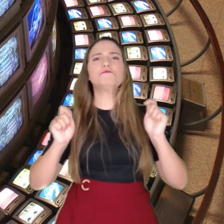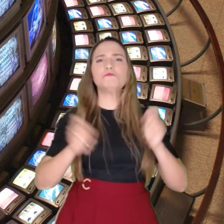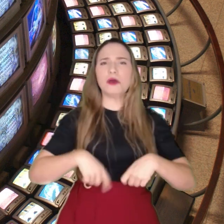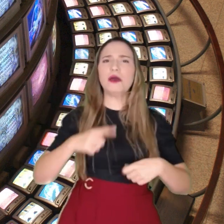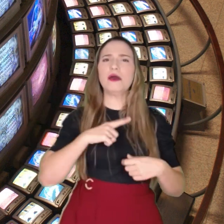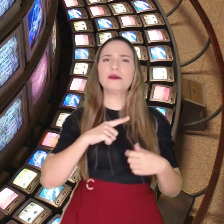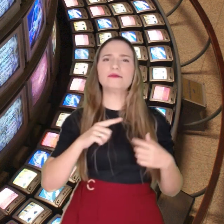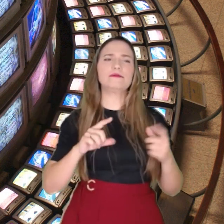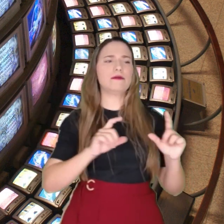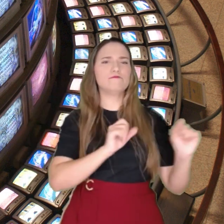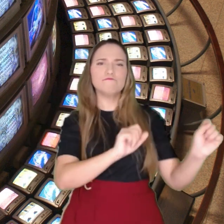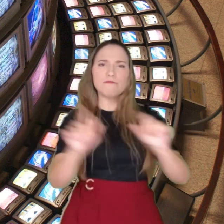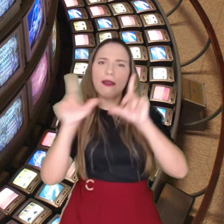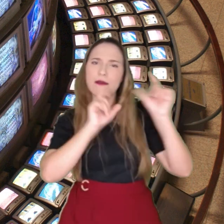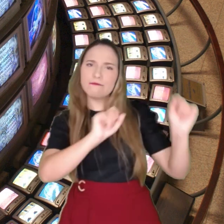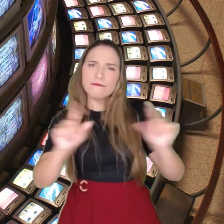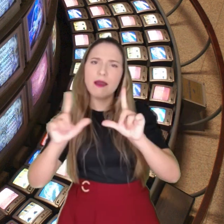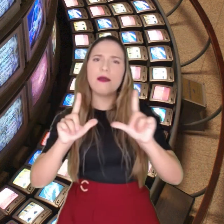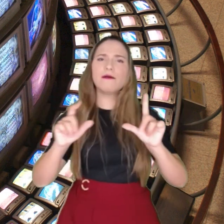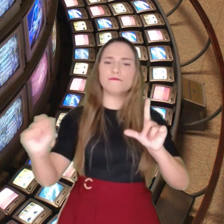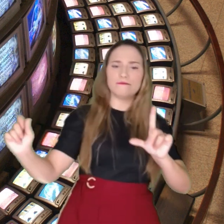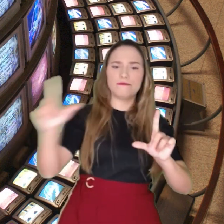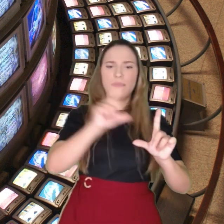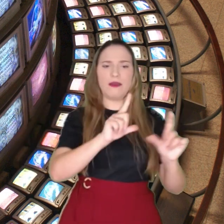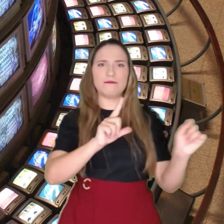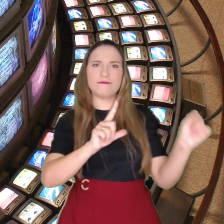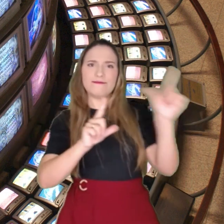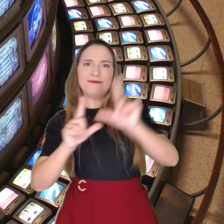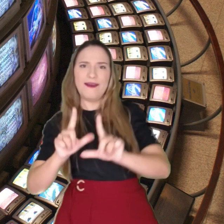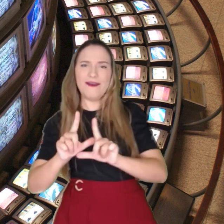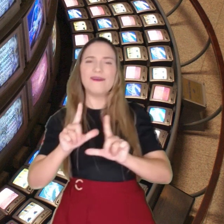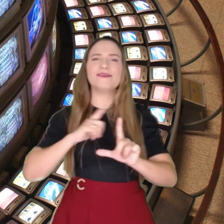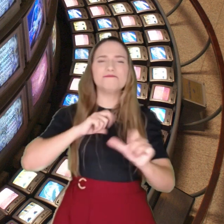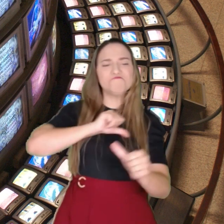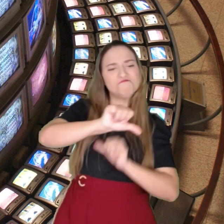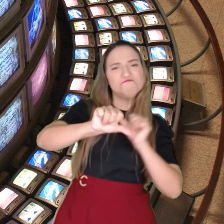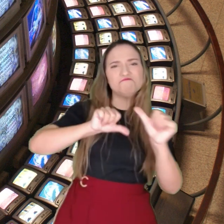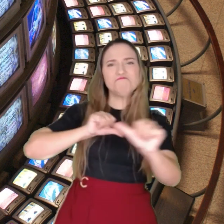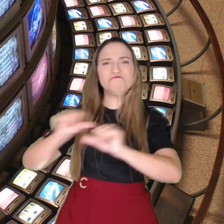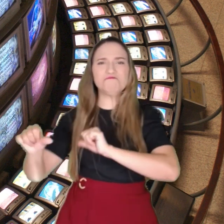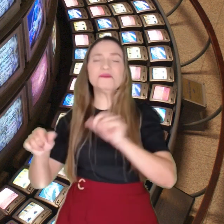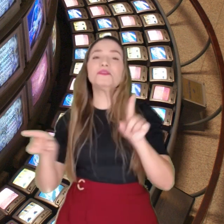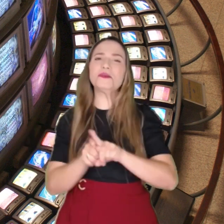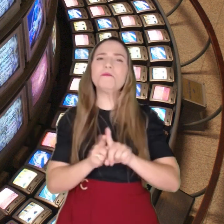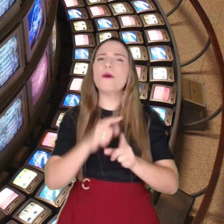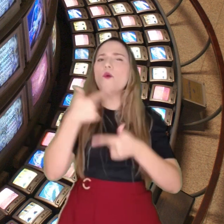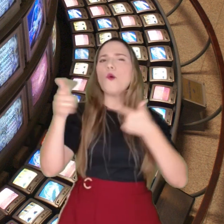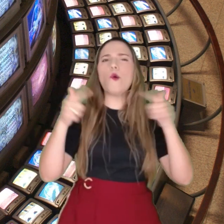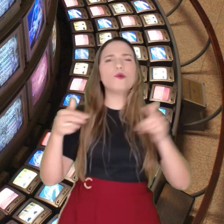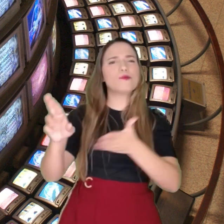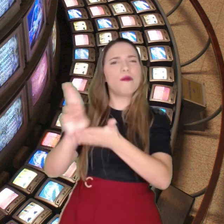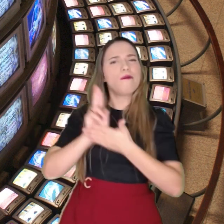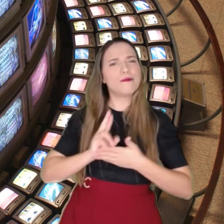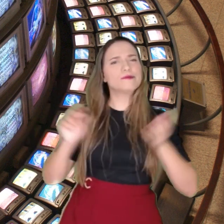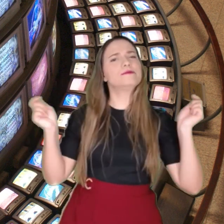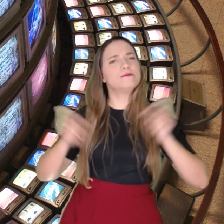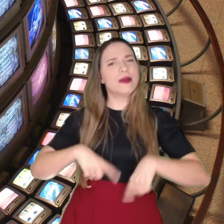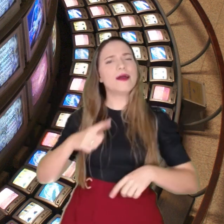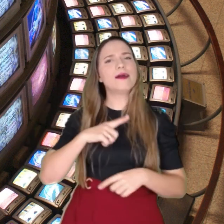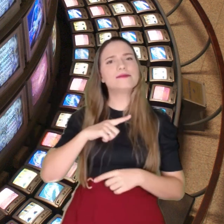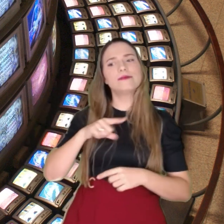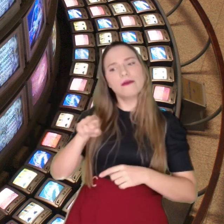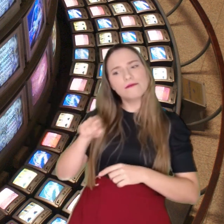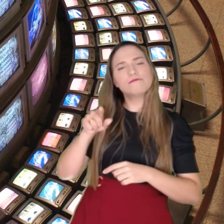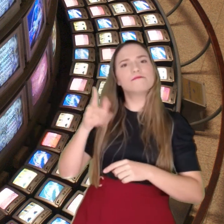sobreposições, inversões ou quaisquer outros recursos disponíveis para